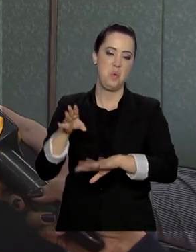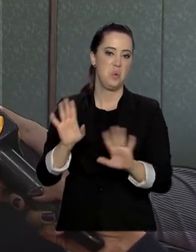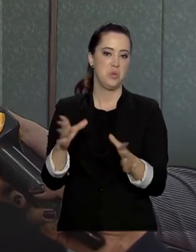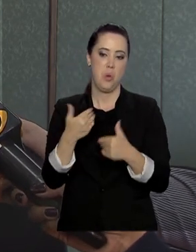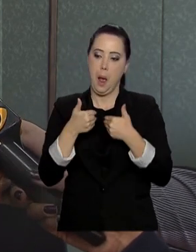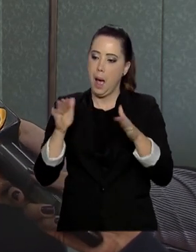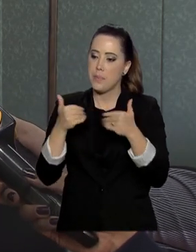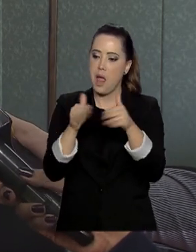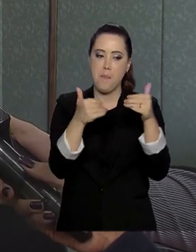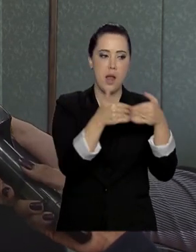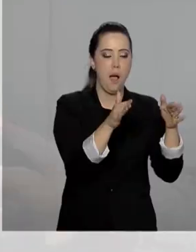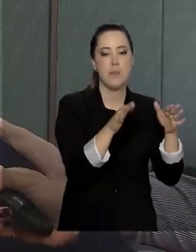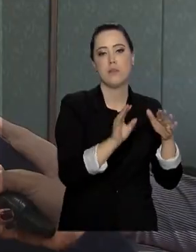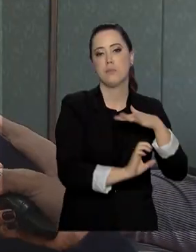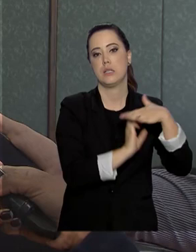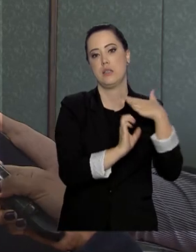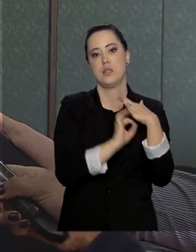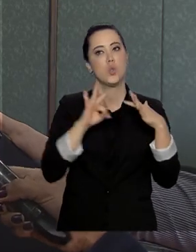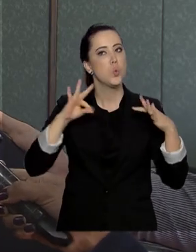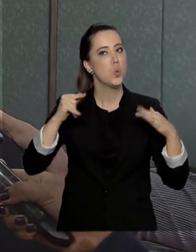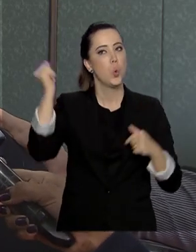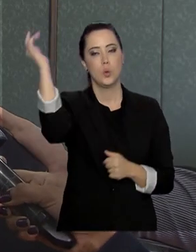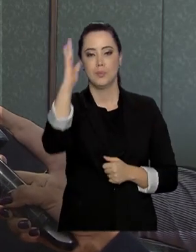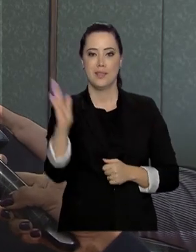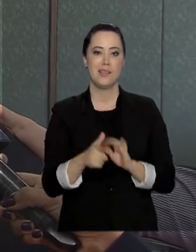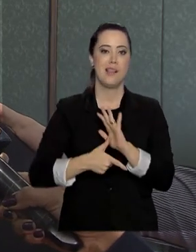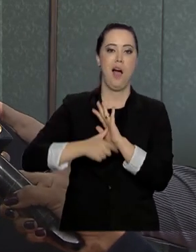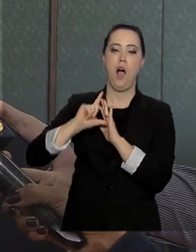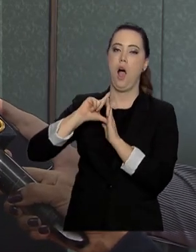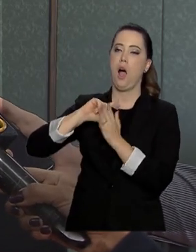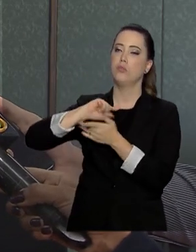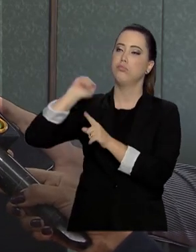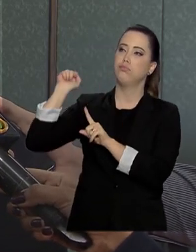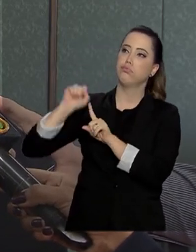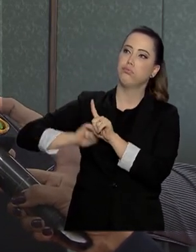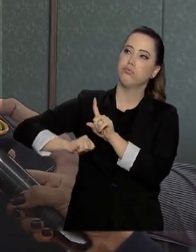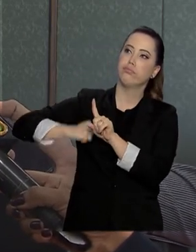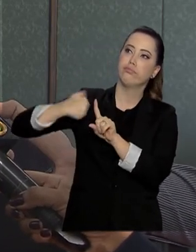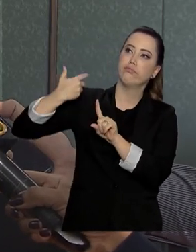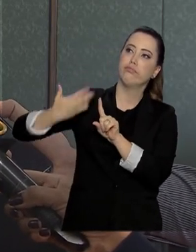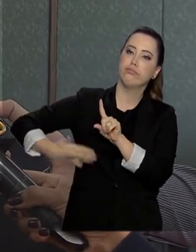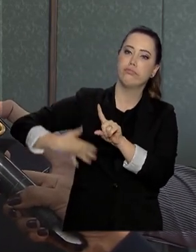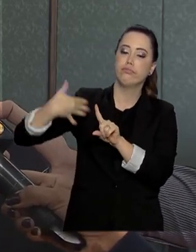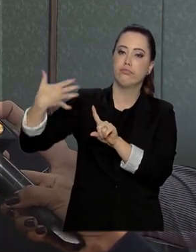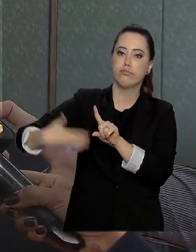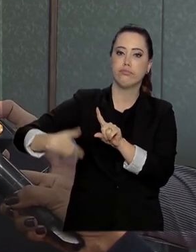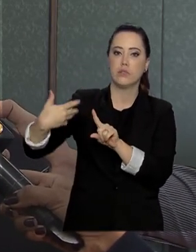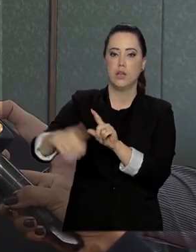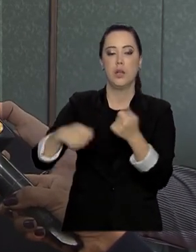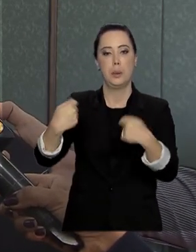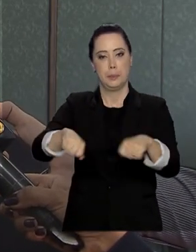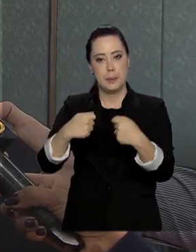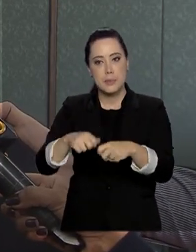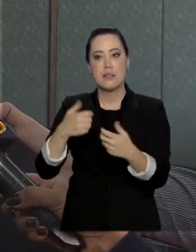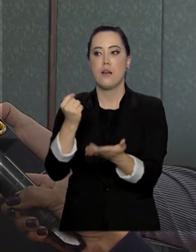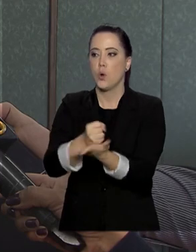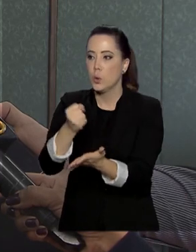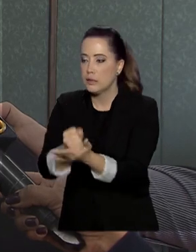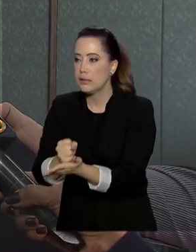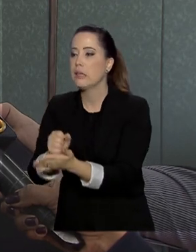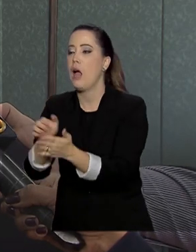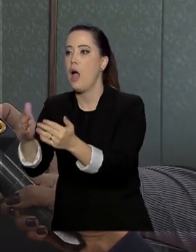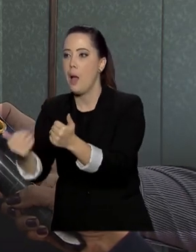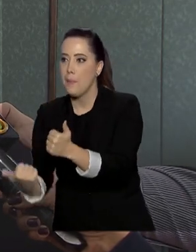dezenas de filiais em todo o país. Esse processo levava meses, porque o empreendedor tinha que contratar muitas vezes empresas